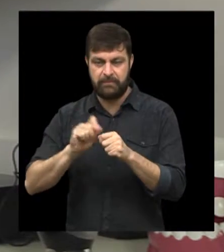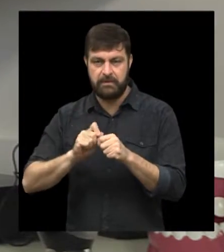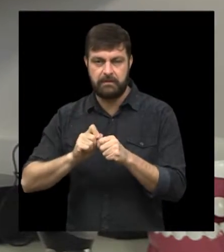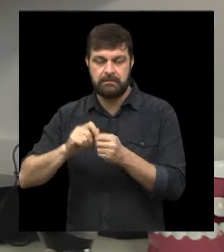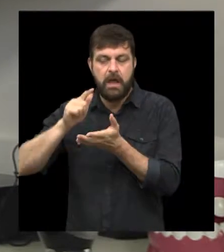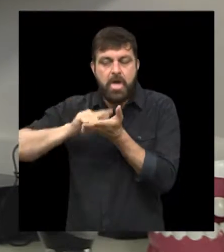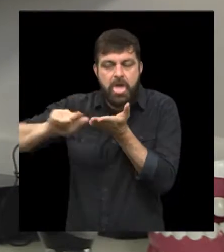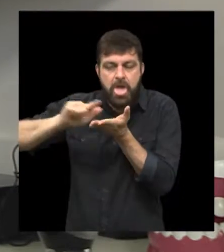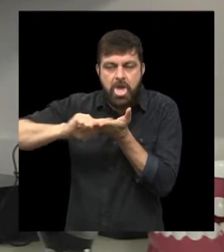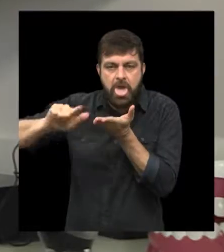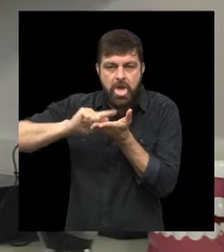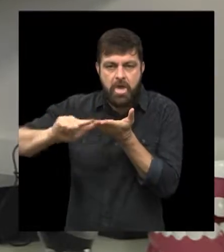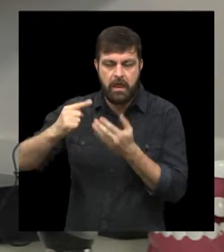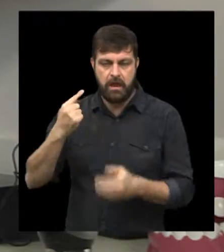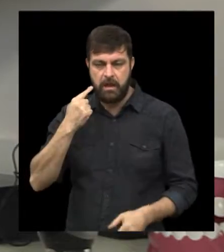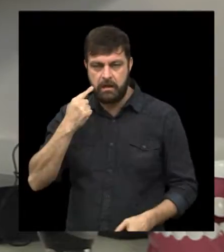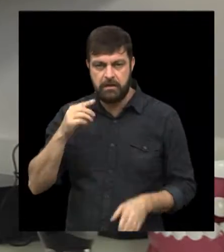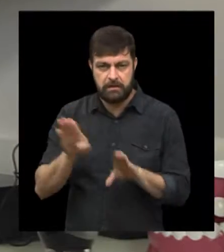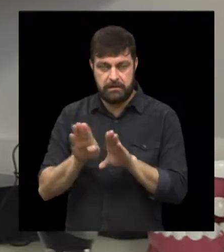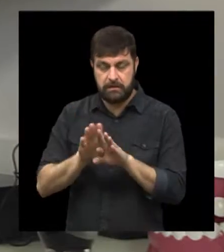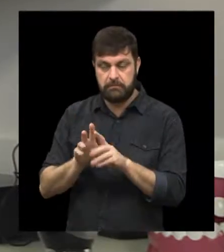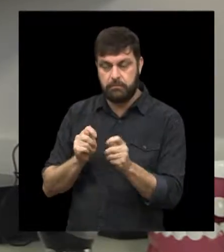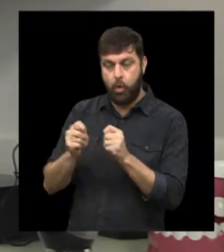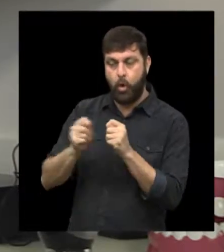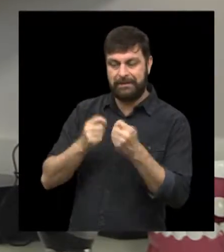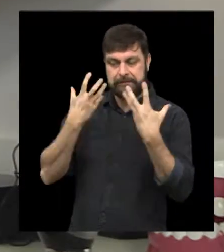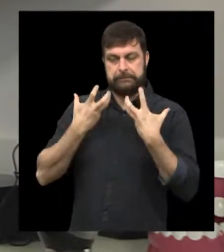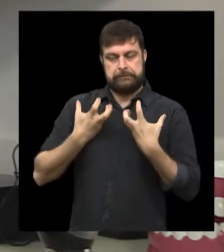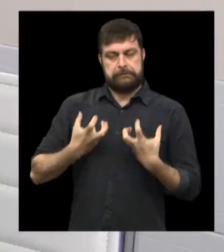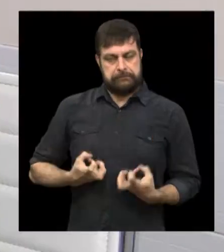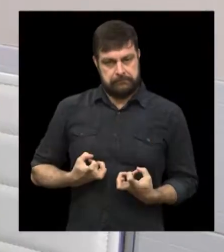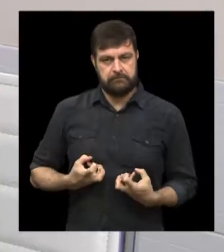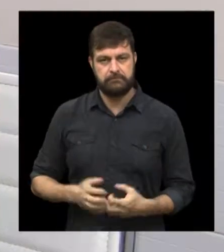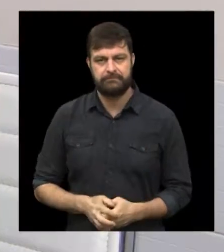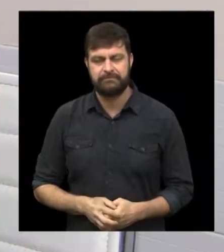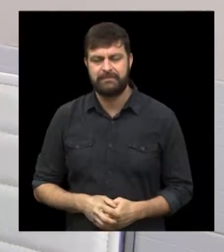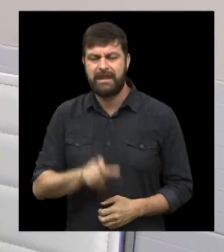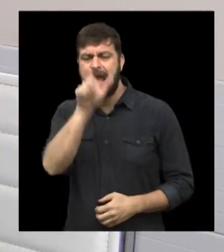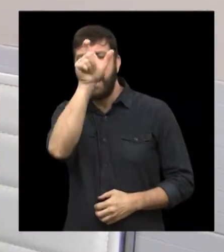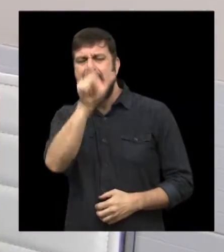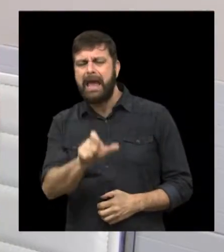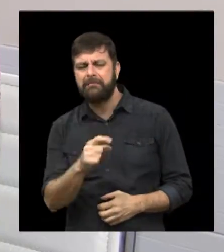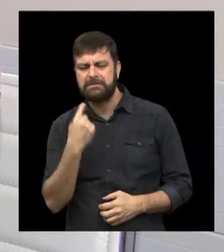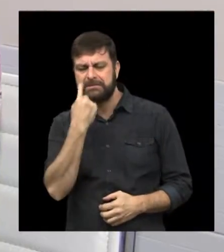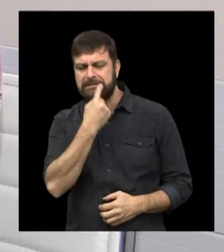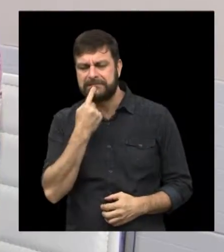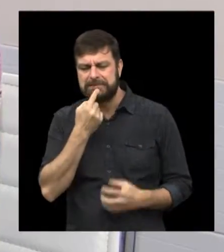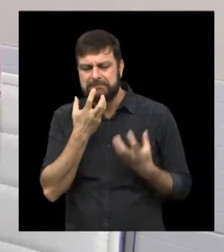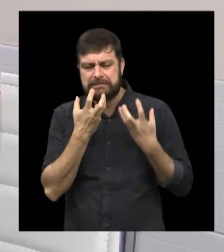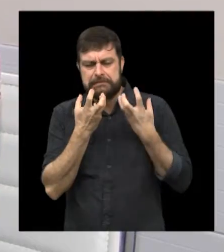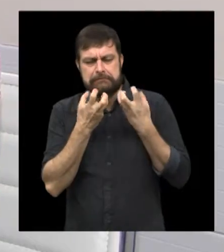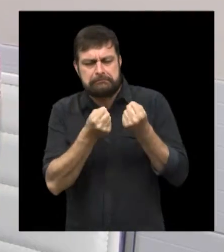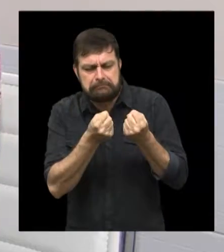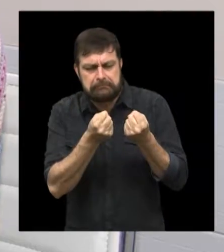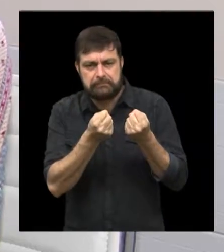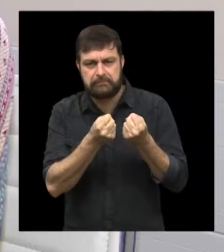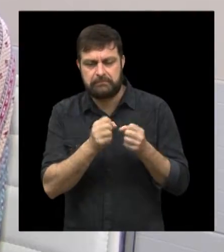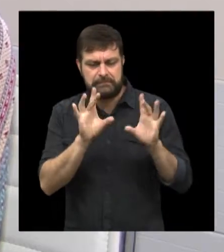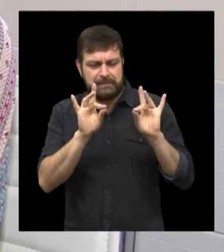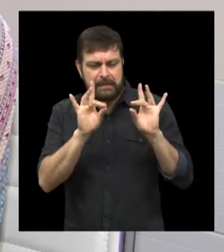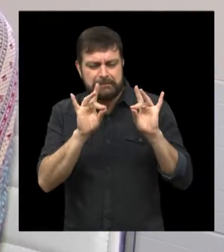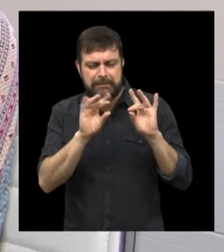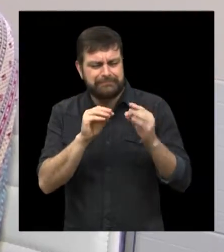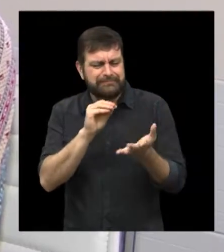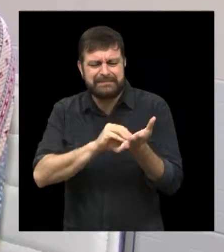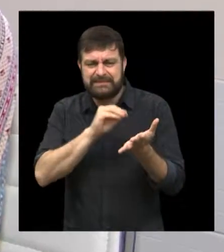auto-limpeza na língua, e procuram controlar o estresse. E o boca seca, que a gente também, quando vai procurar o assunto mal-hálito, também